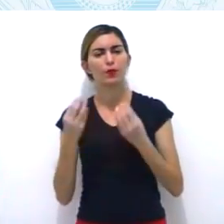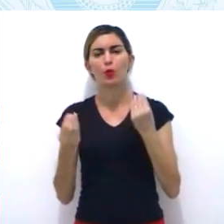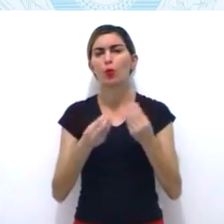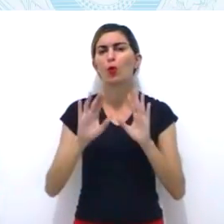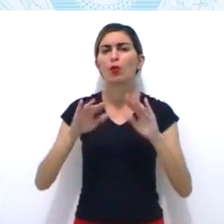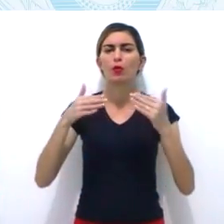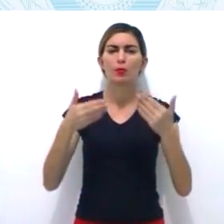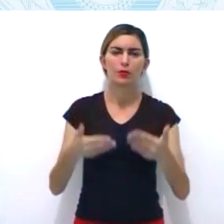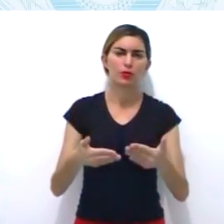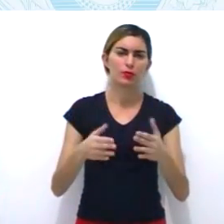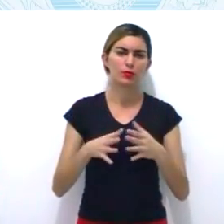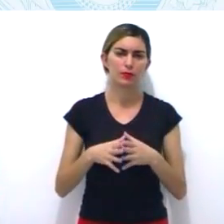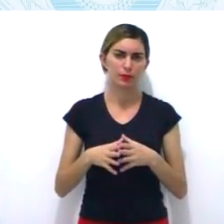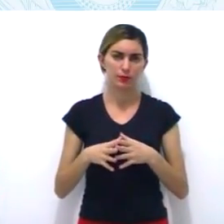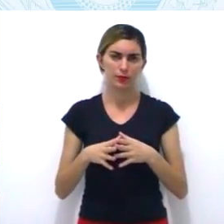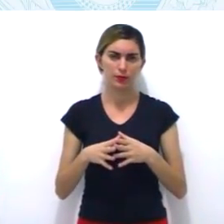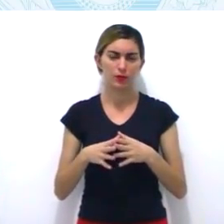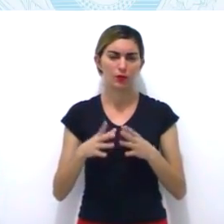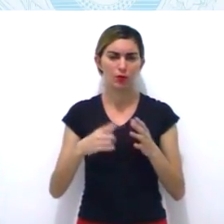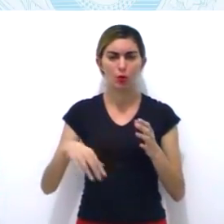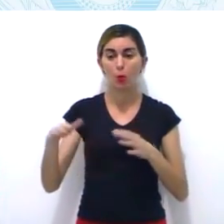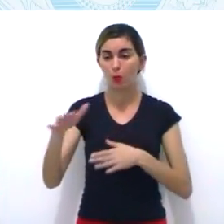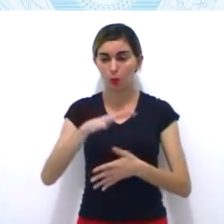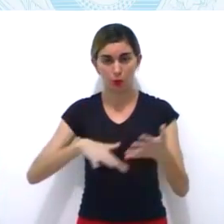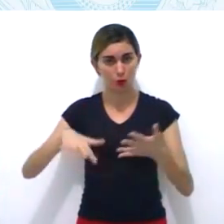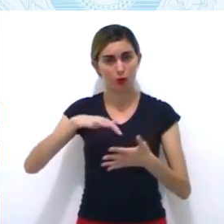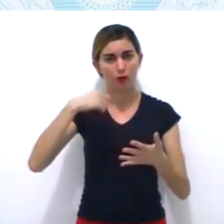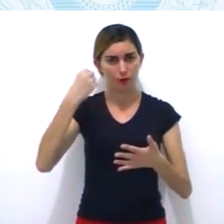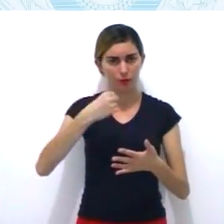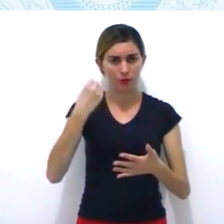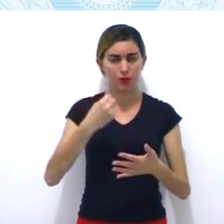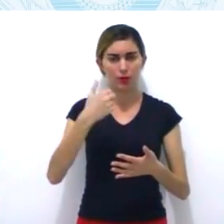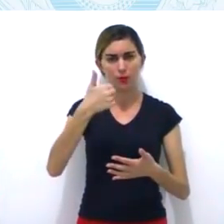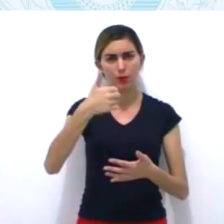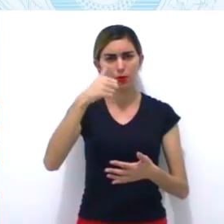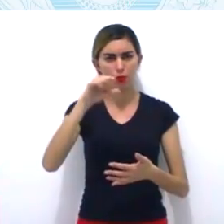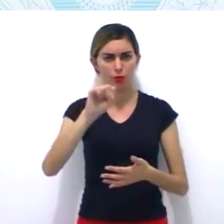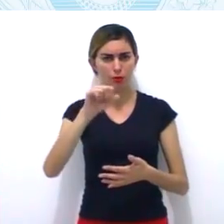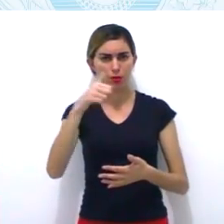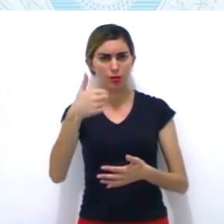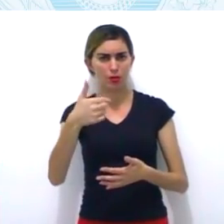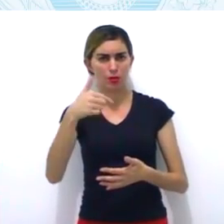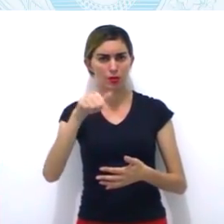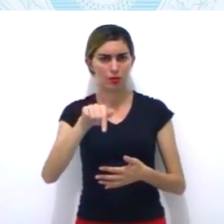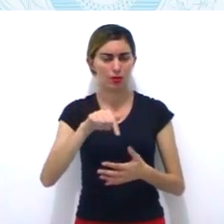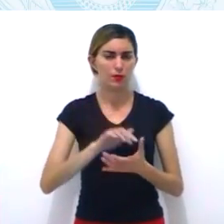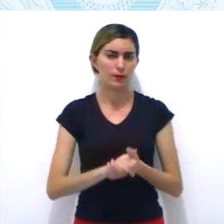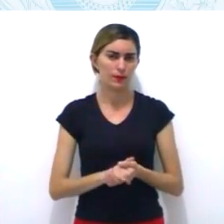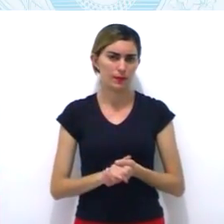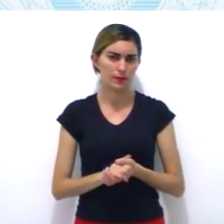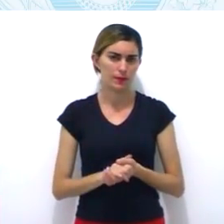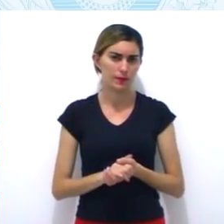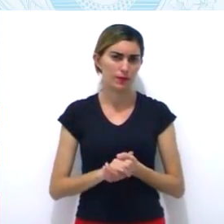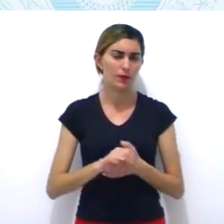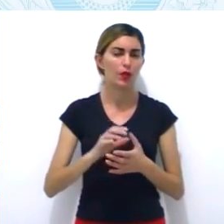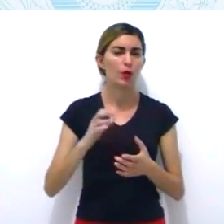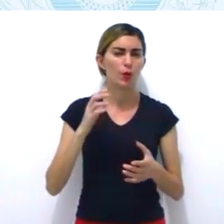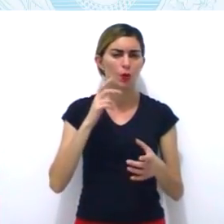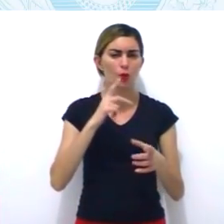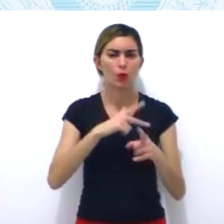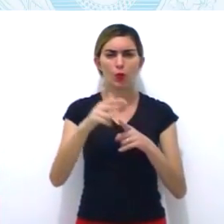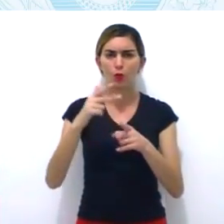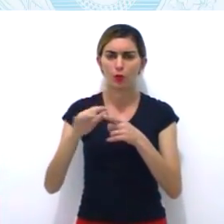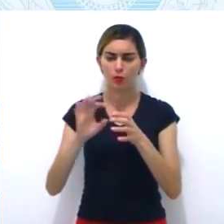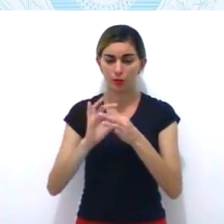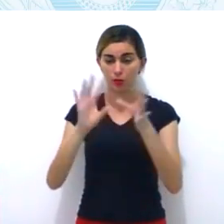A conquista da independência do Brasil em relação a Portugal. Queria implantar um regime republicano no Brasil